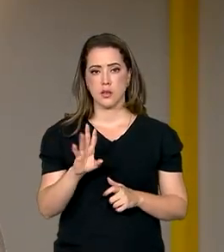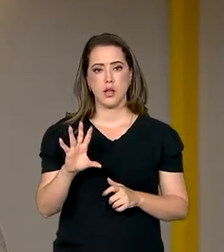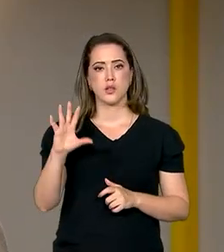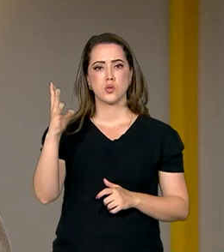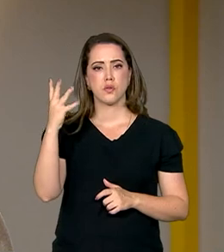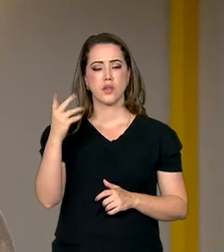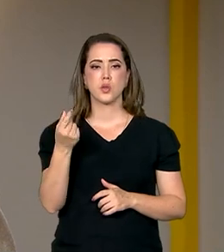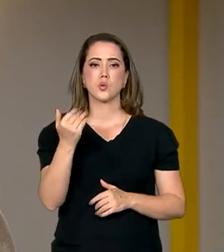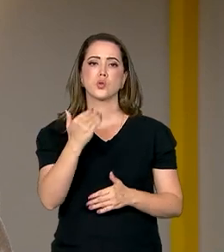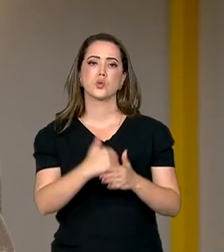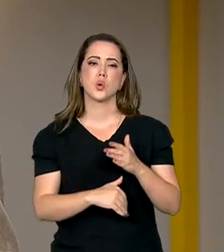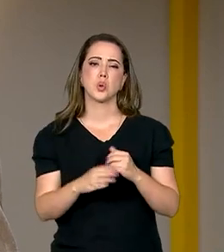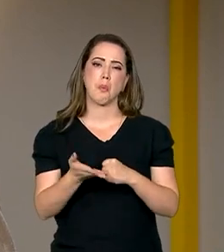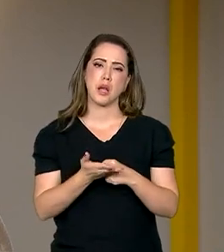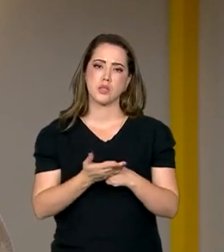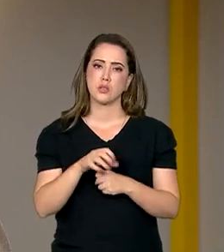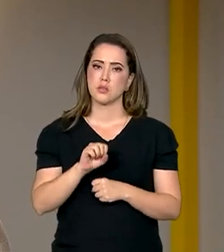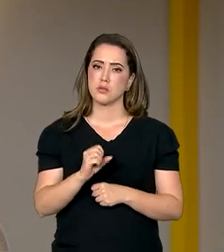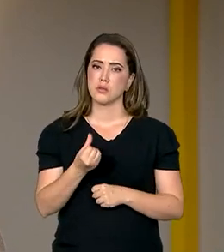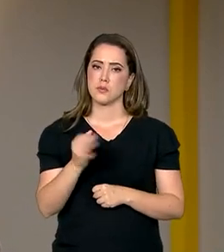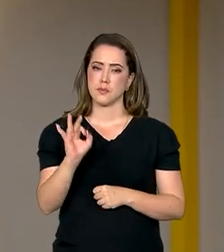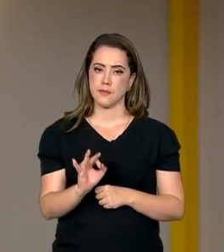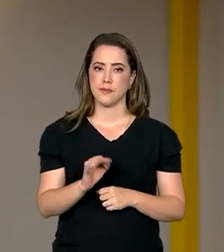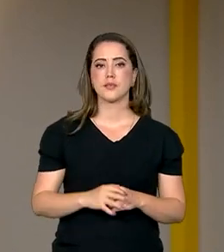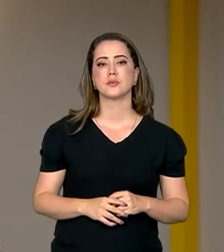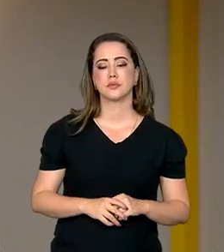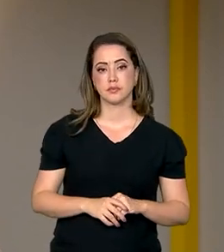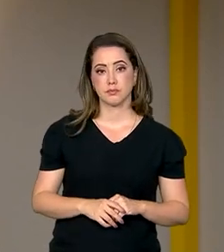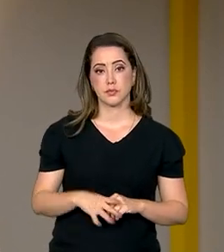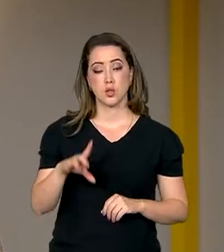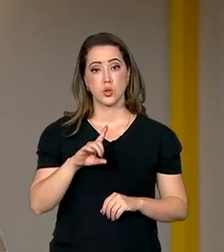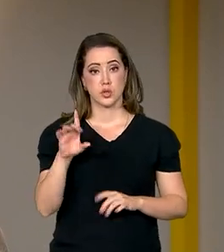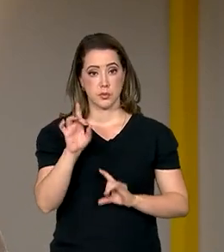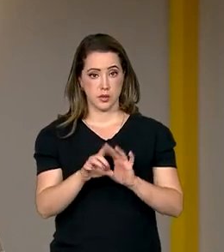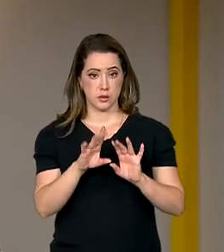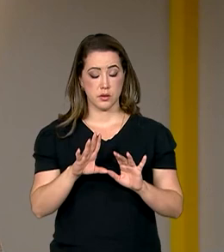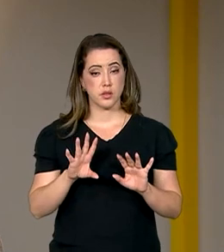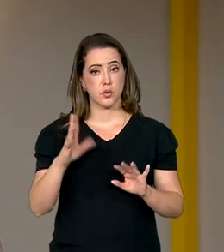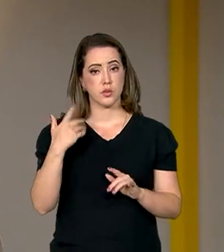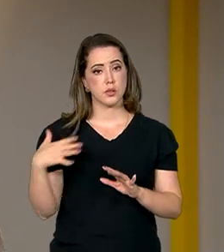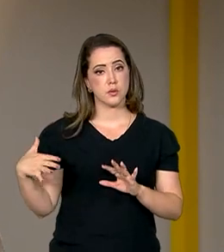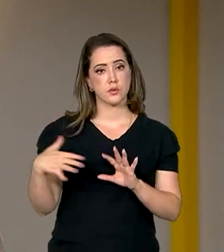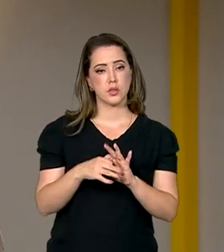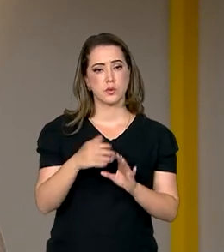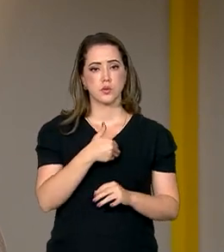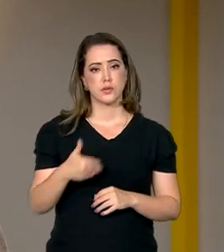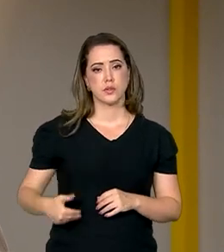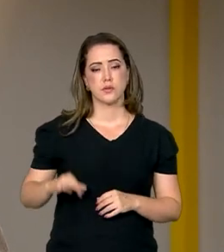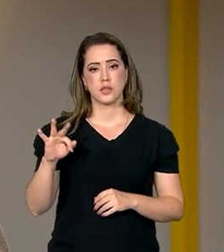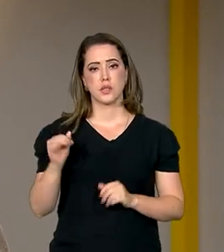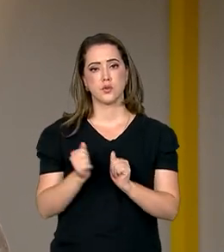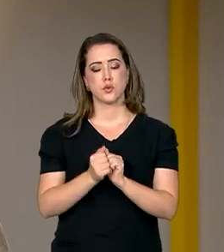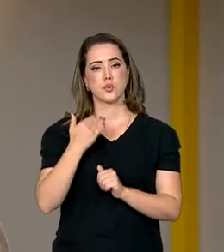solucionadas com descontos médios de 86%. A mobilização foi fruto de uma parceria do governo federal